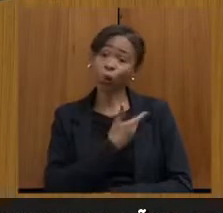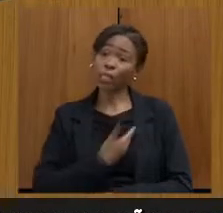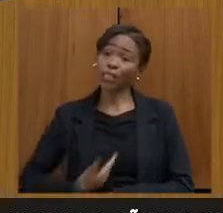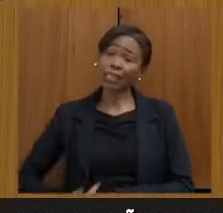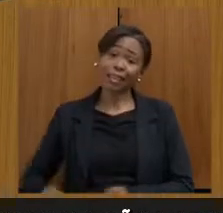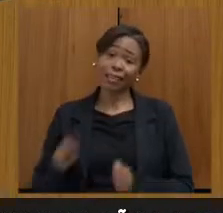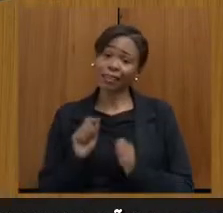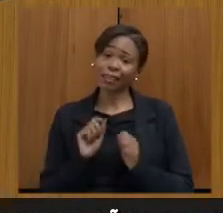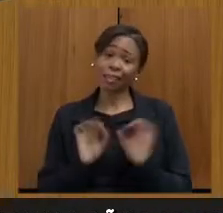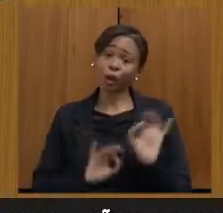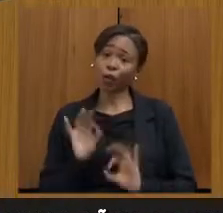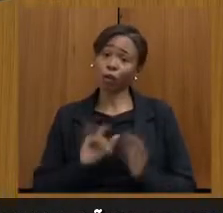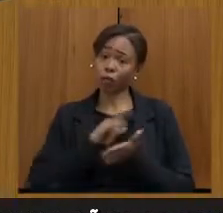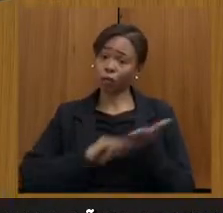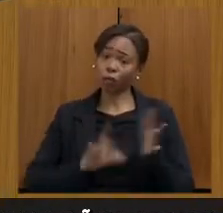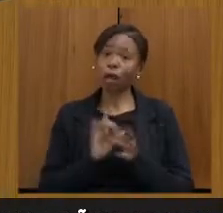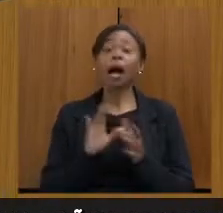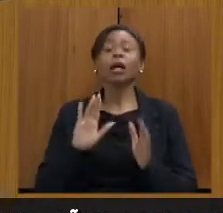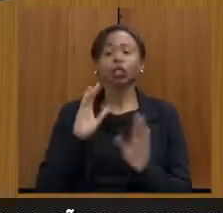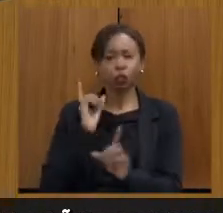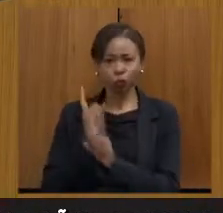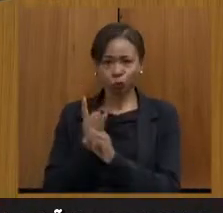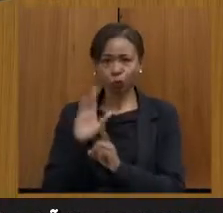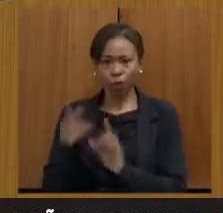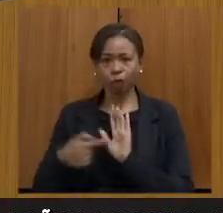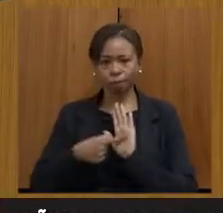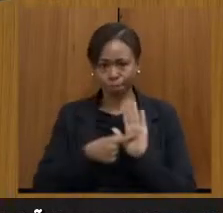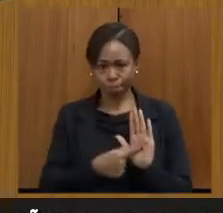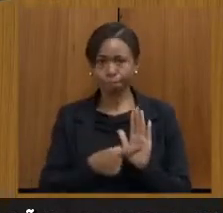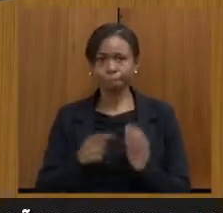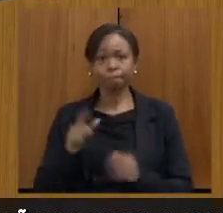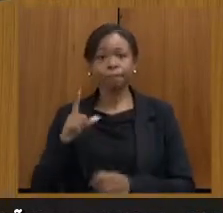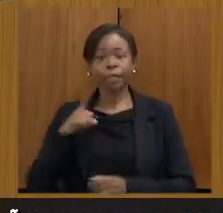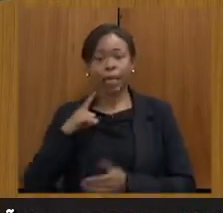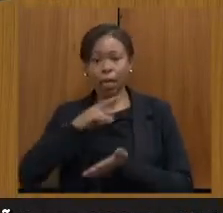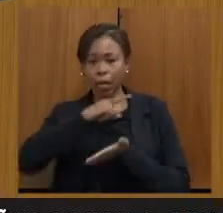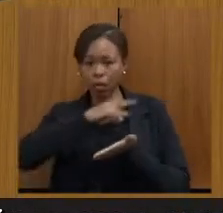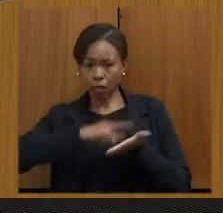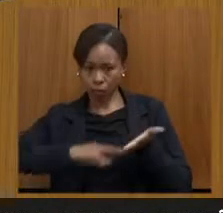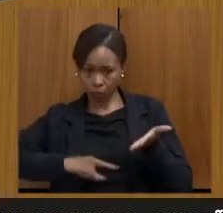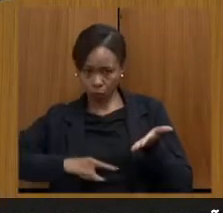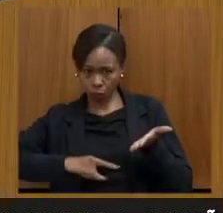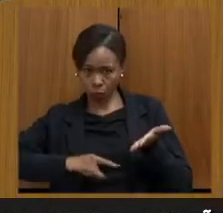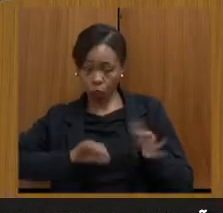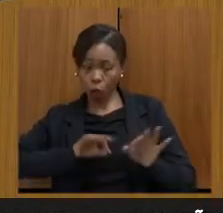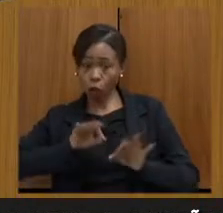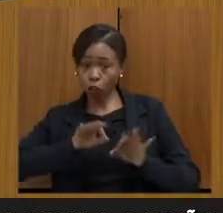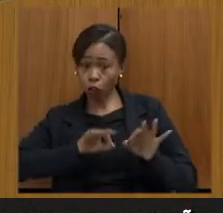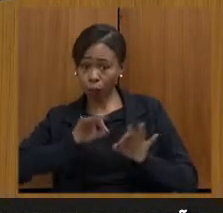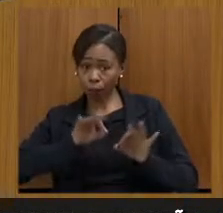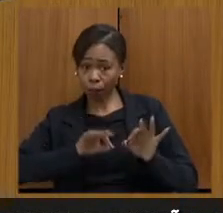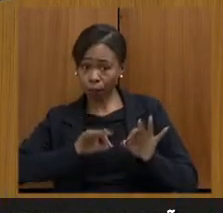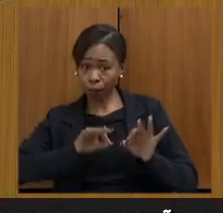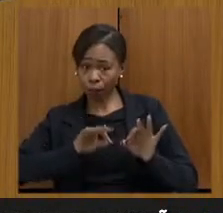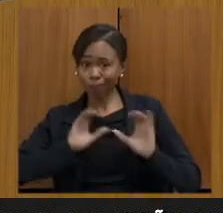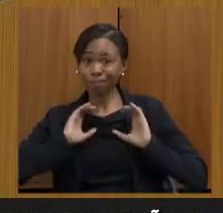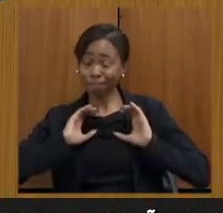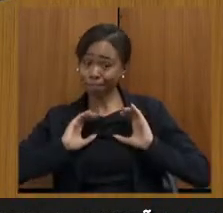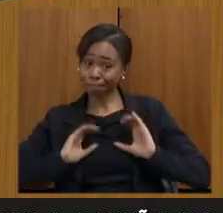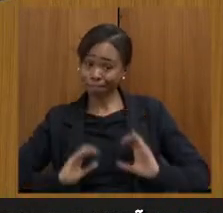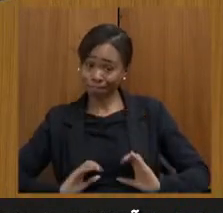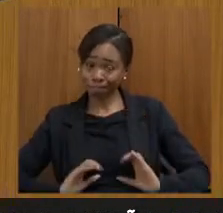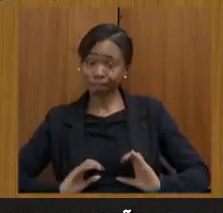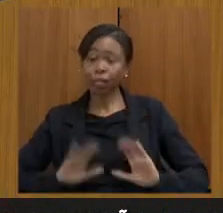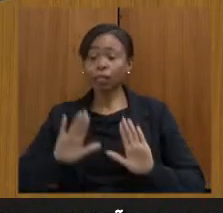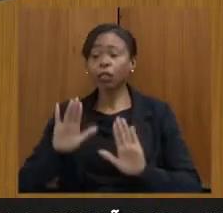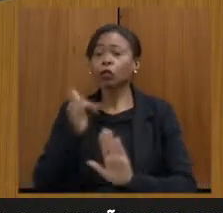vou... Aqui, achei. Achei aqui. Termo de ajustamento de conduta. Então, eu me peço